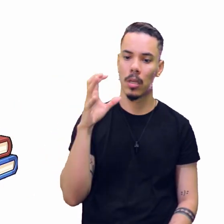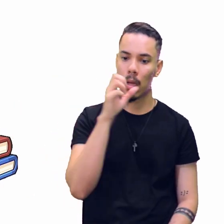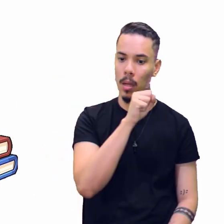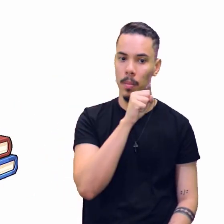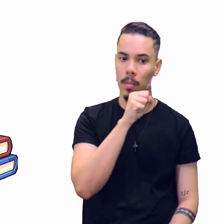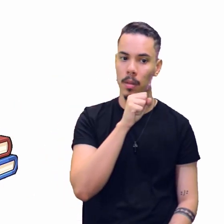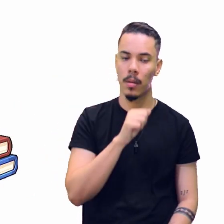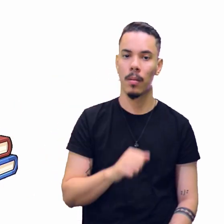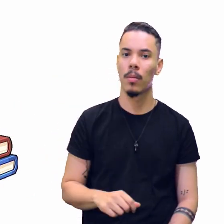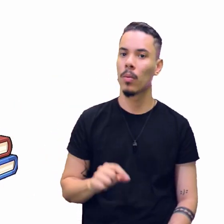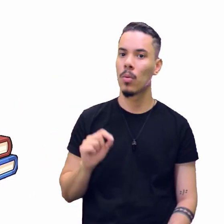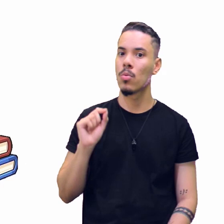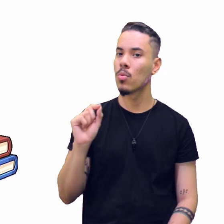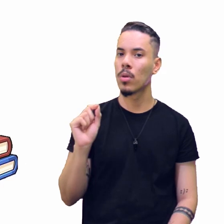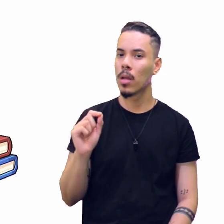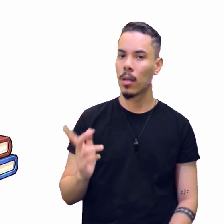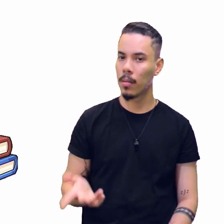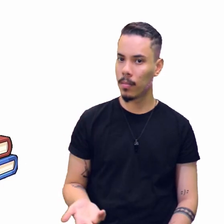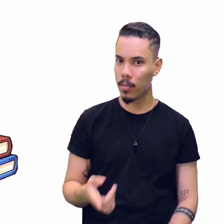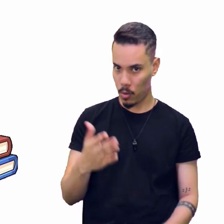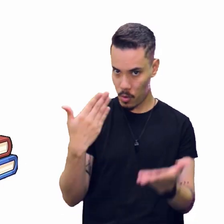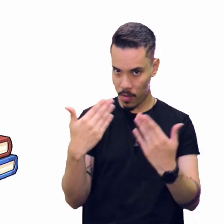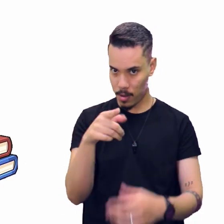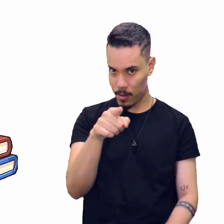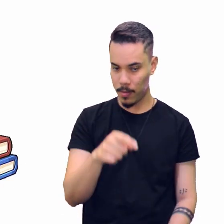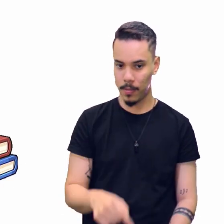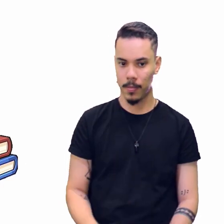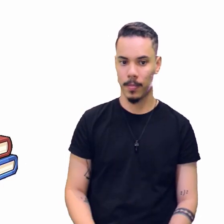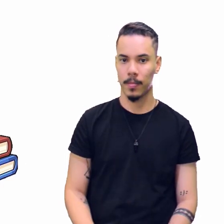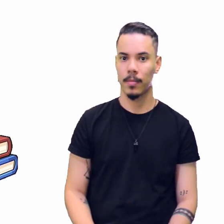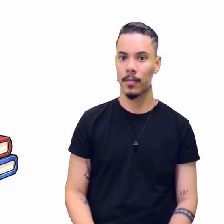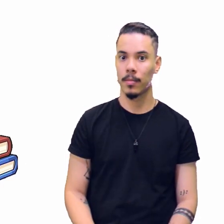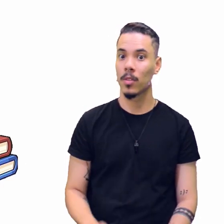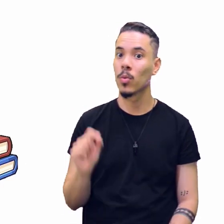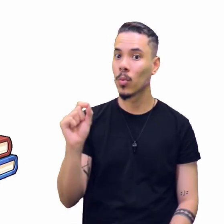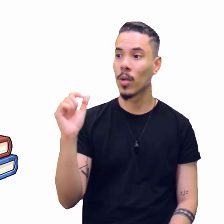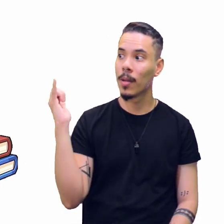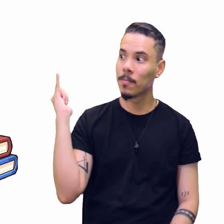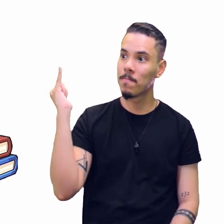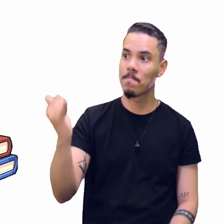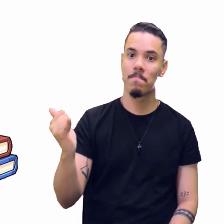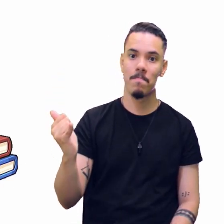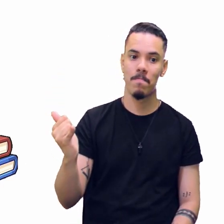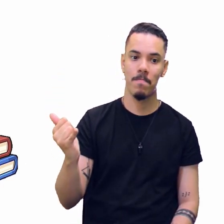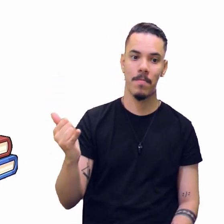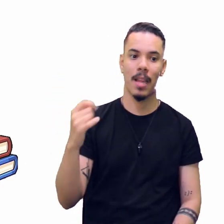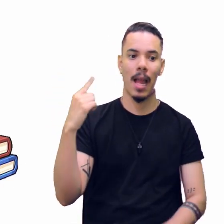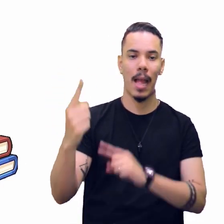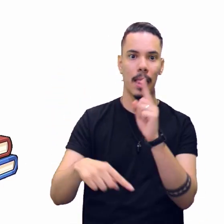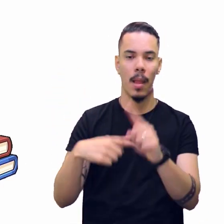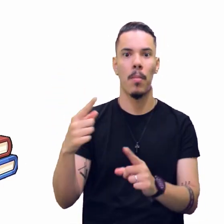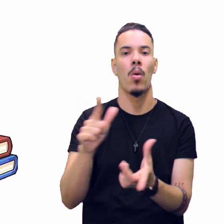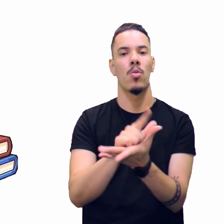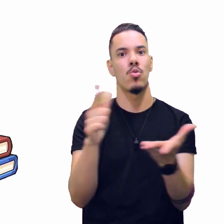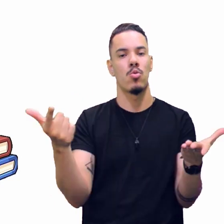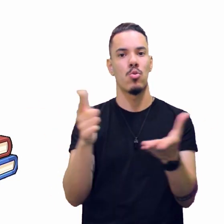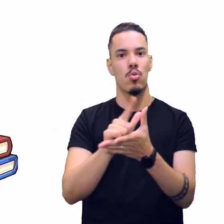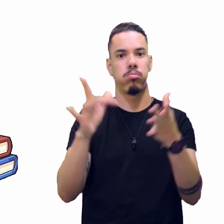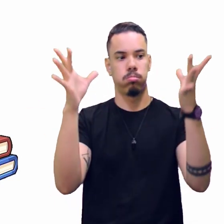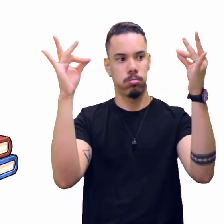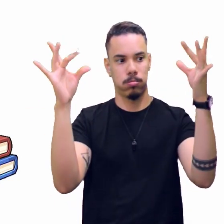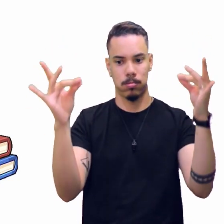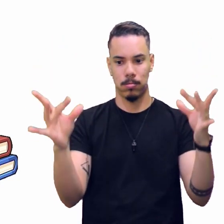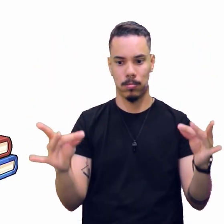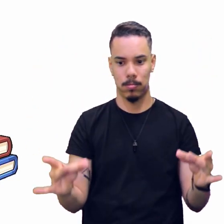acontecendo na atualidade? Converse aí com o seu colega, que virou notícia. Aí, depois, virou uma reportagem para saber a